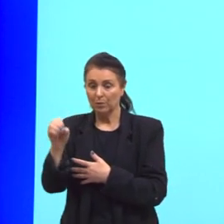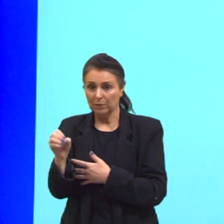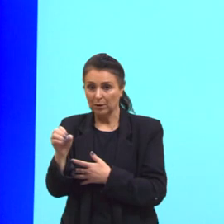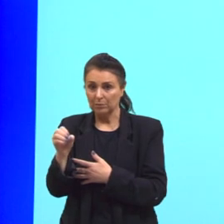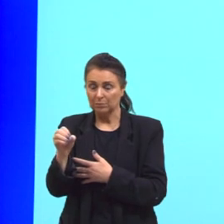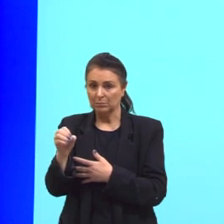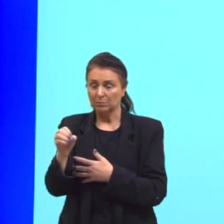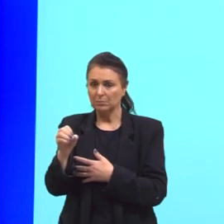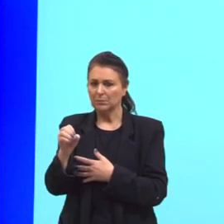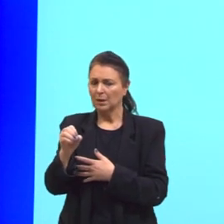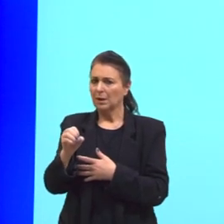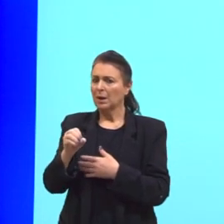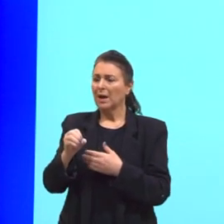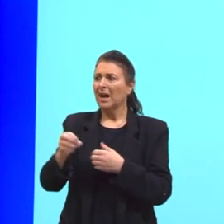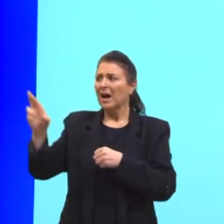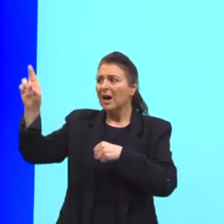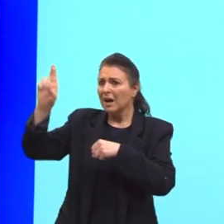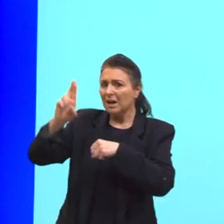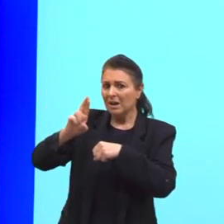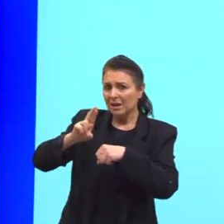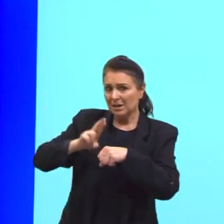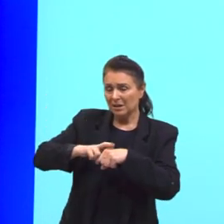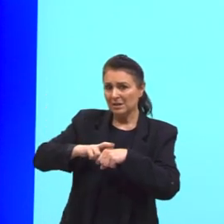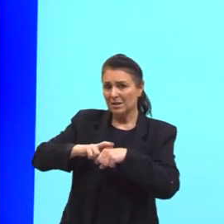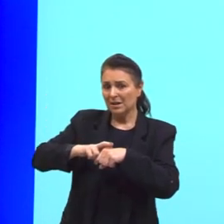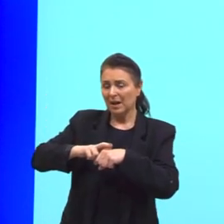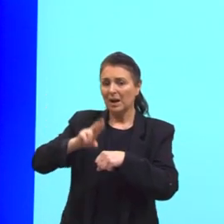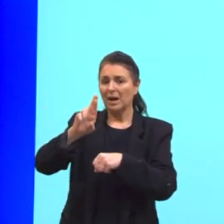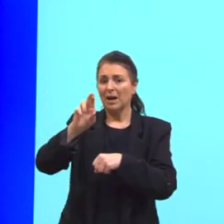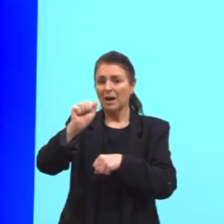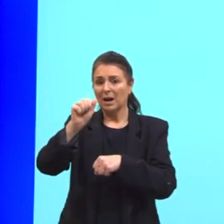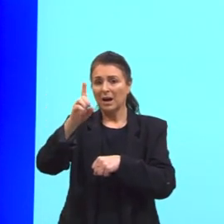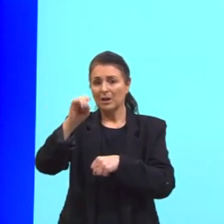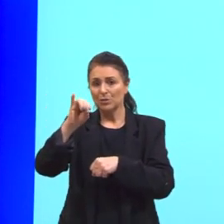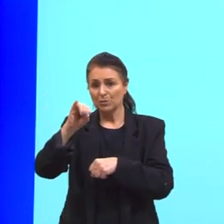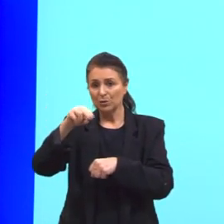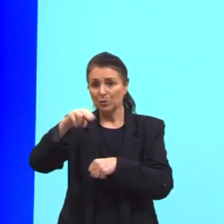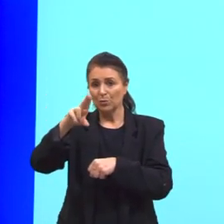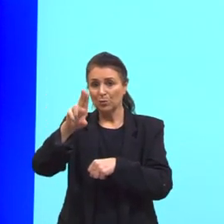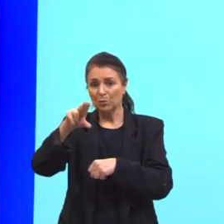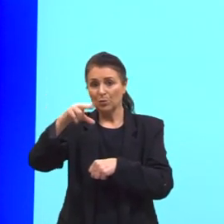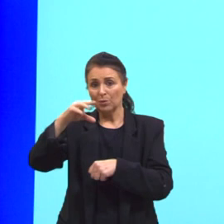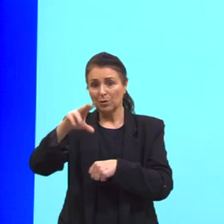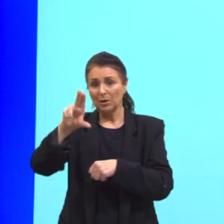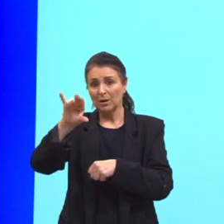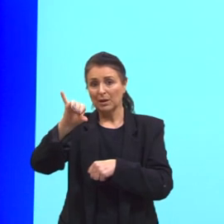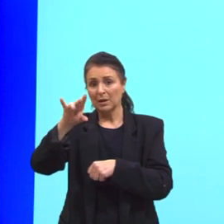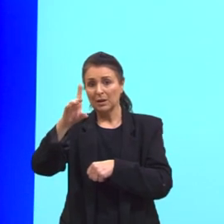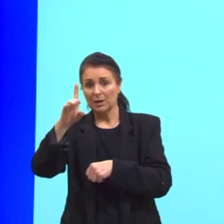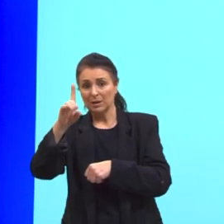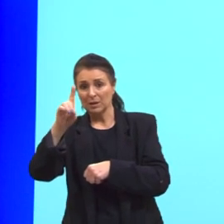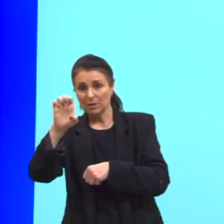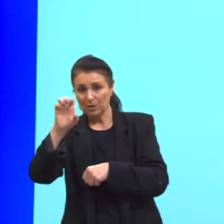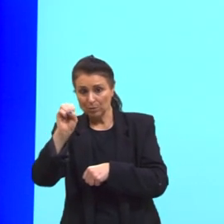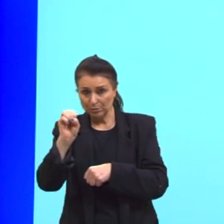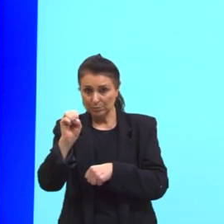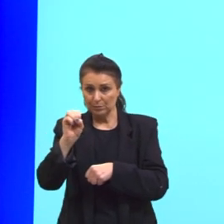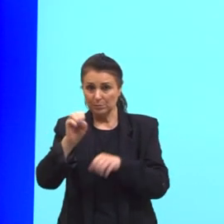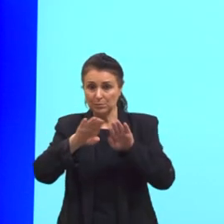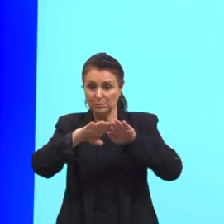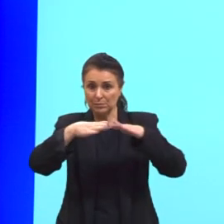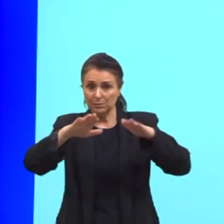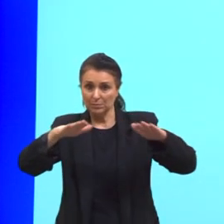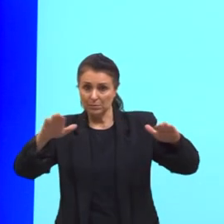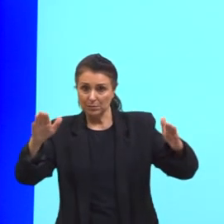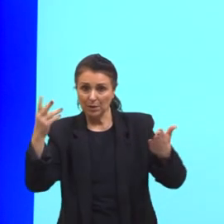contribuição de radionuclídeos antropogênicos no meio marinho ocorreu durante as